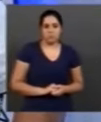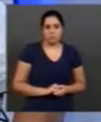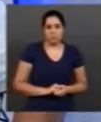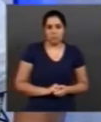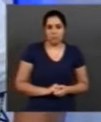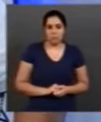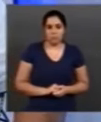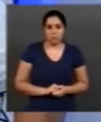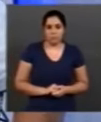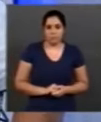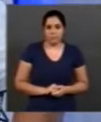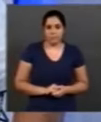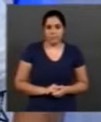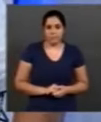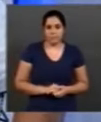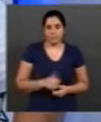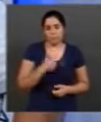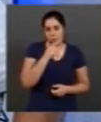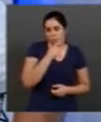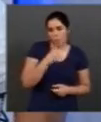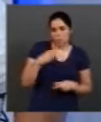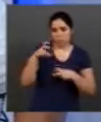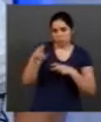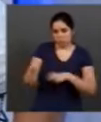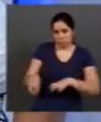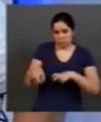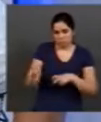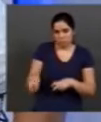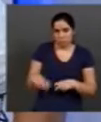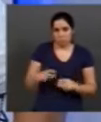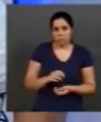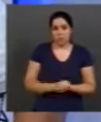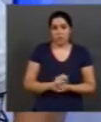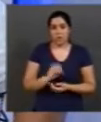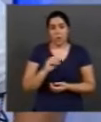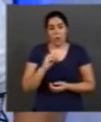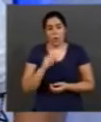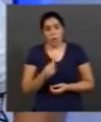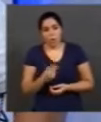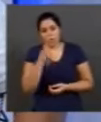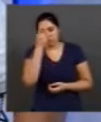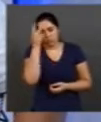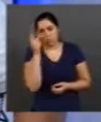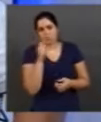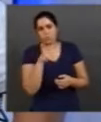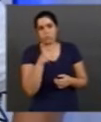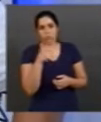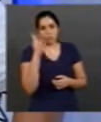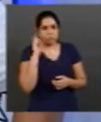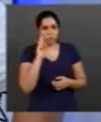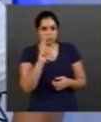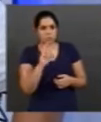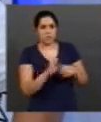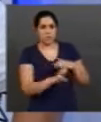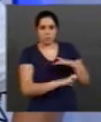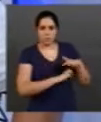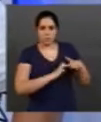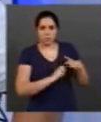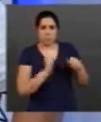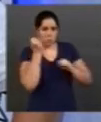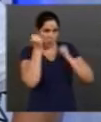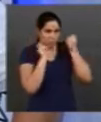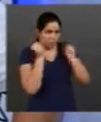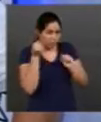O agricultor ou o empresário da indústria, ele tem que entender que cuidar